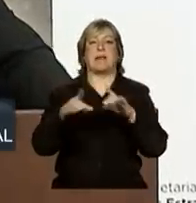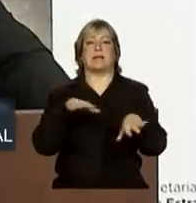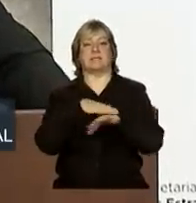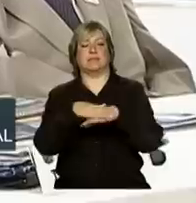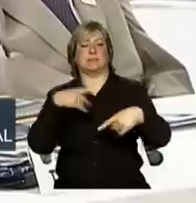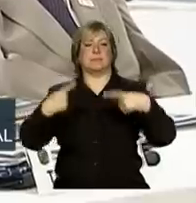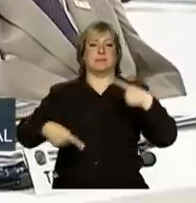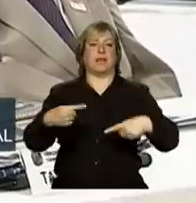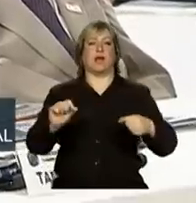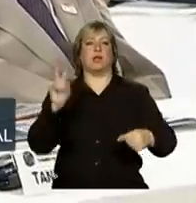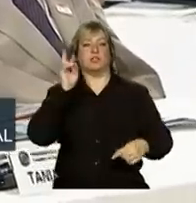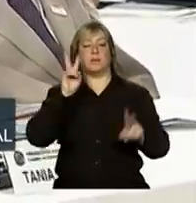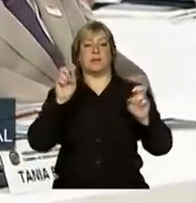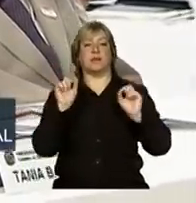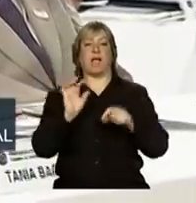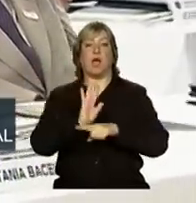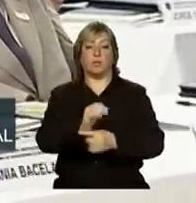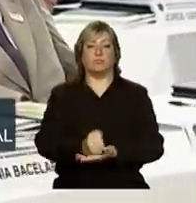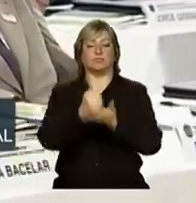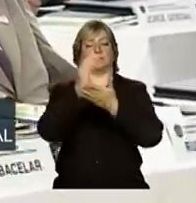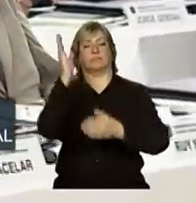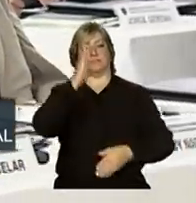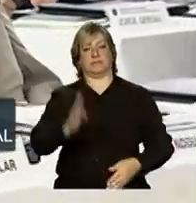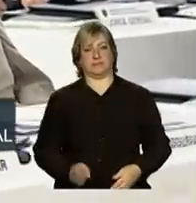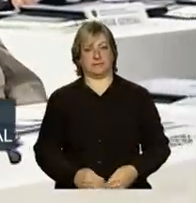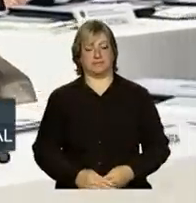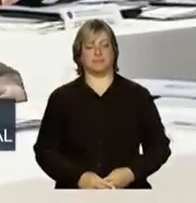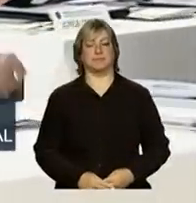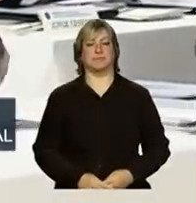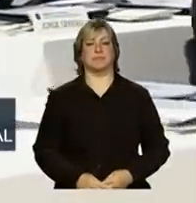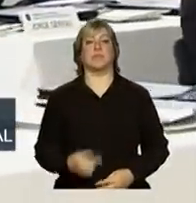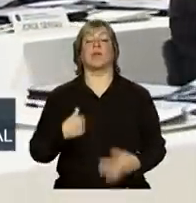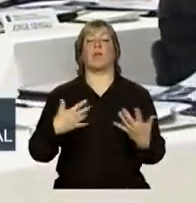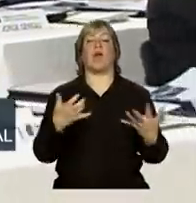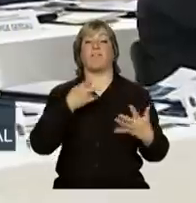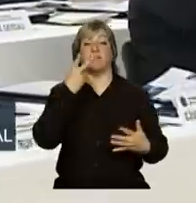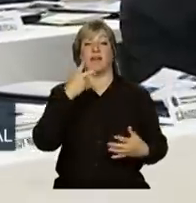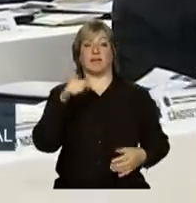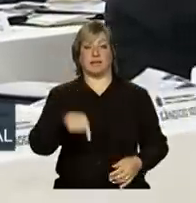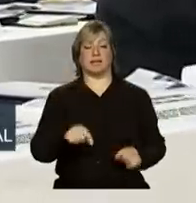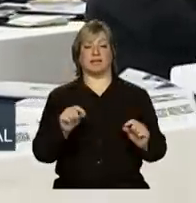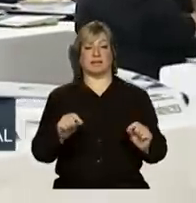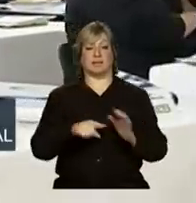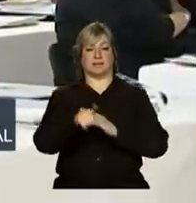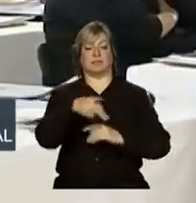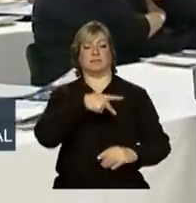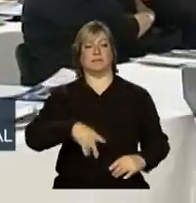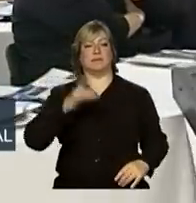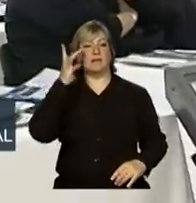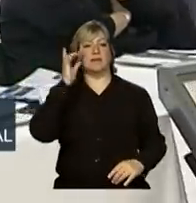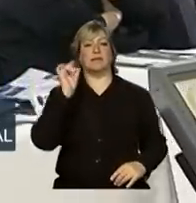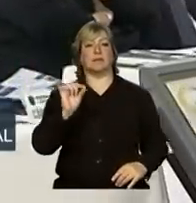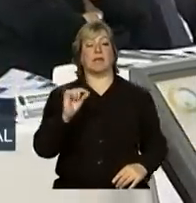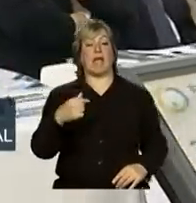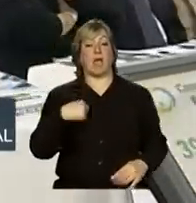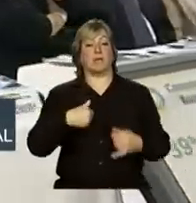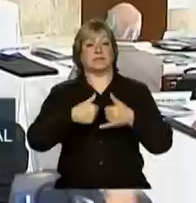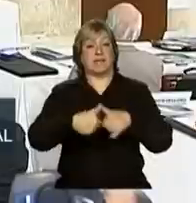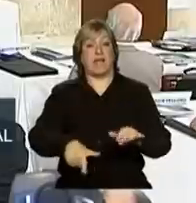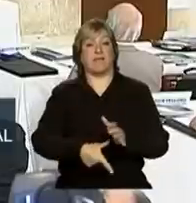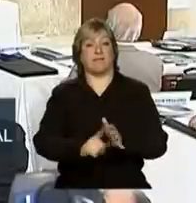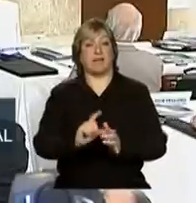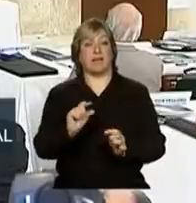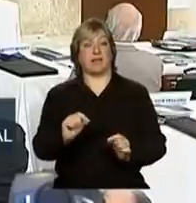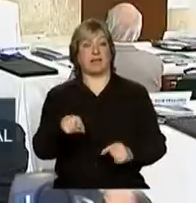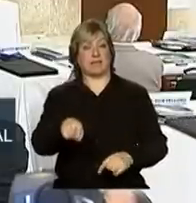que vão certamente ajudar o nosso país. E queria comentar aqui, presidente Dilma, que eu estava justamente